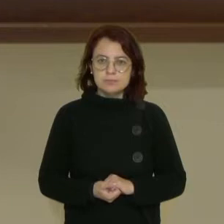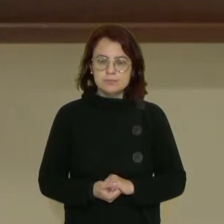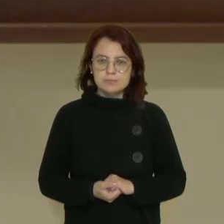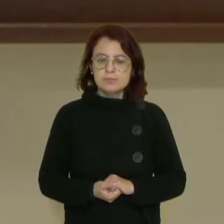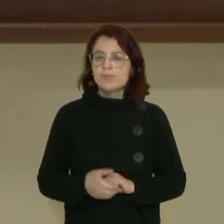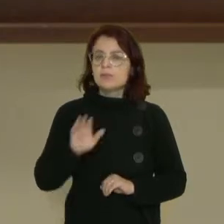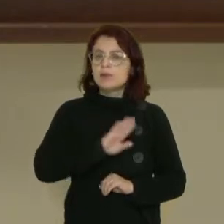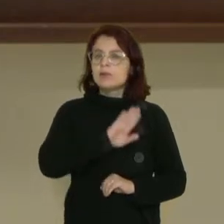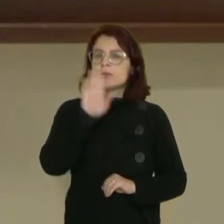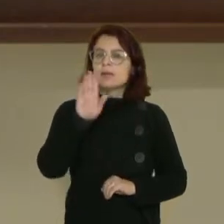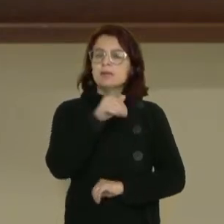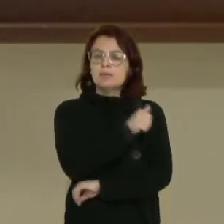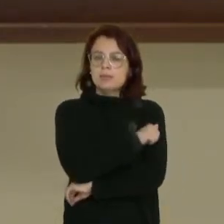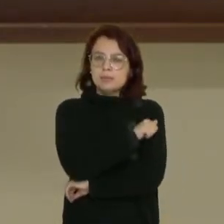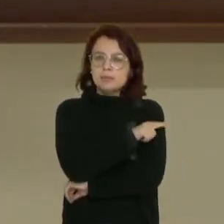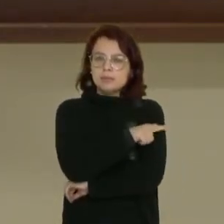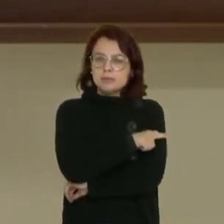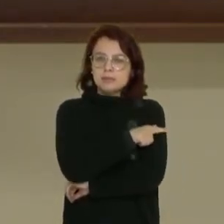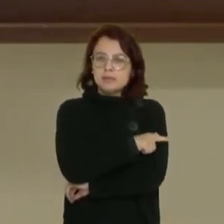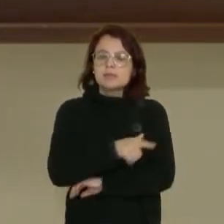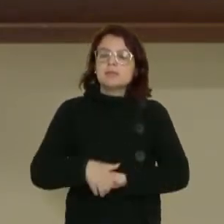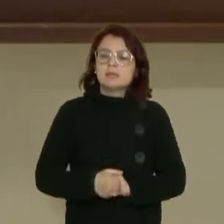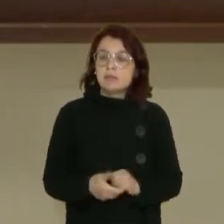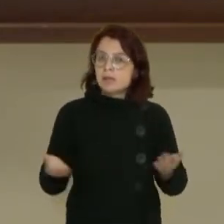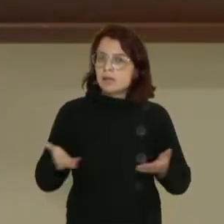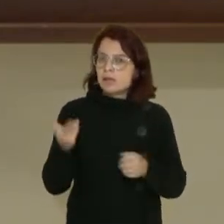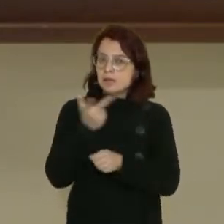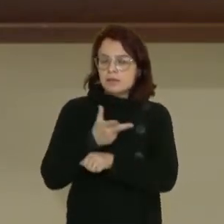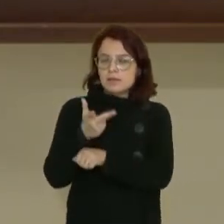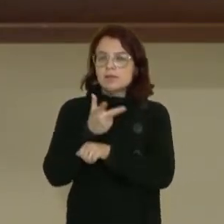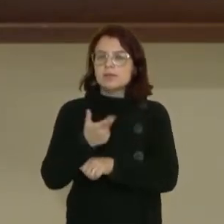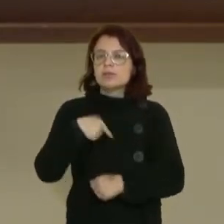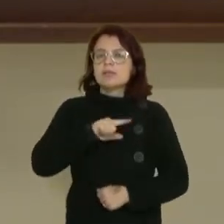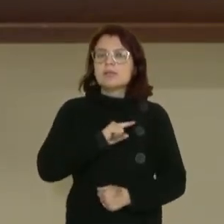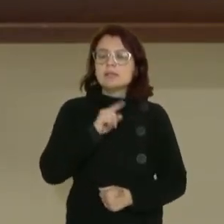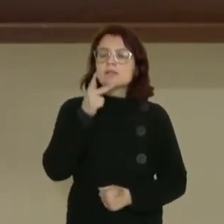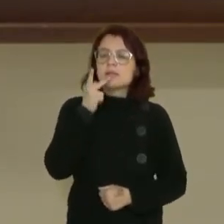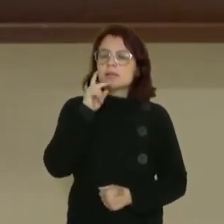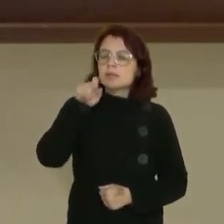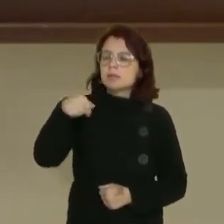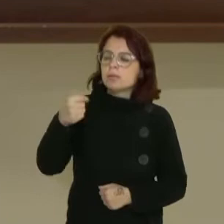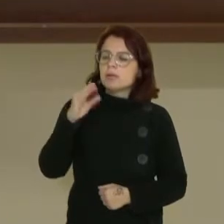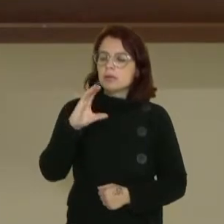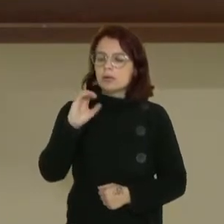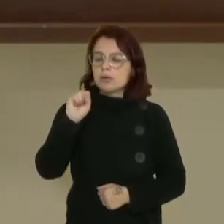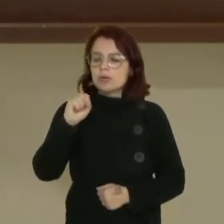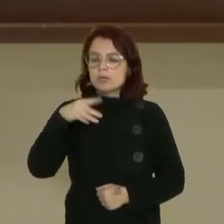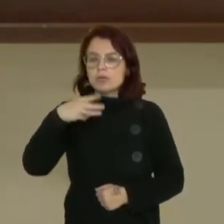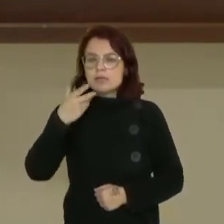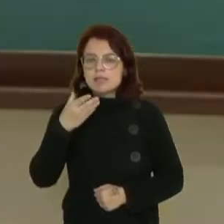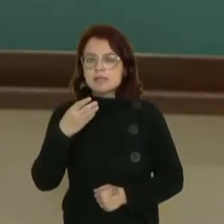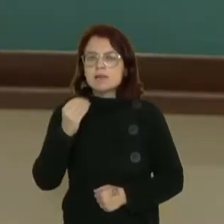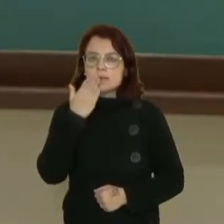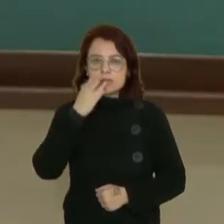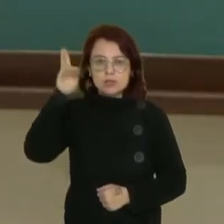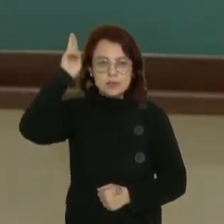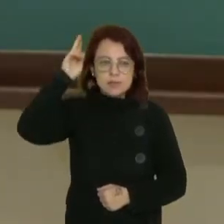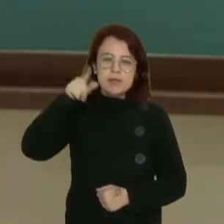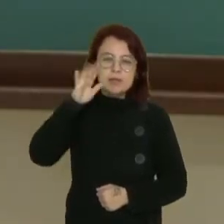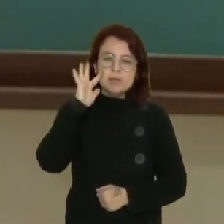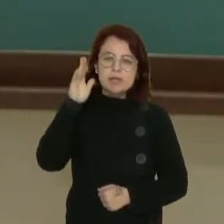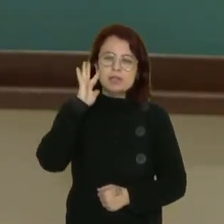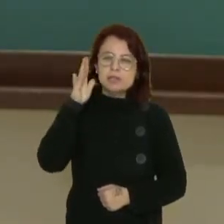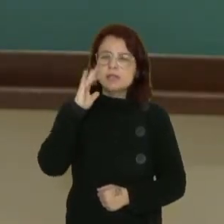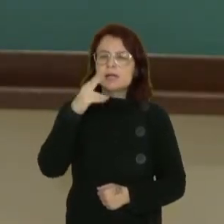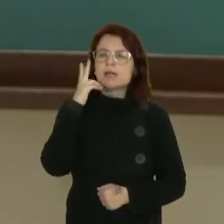Olá, estudantes do sétimo ano! Neste vídeo, vamos falar sobre a cosmovisão indígena. Imagine